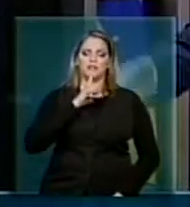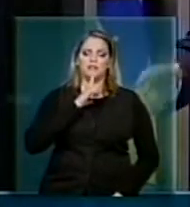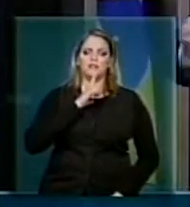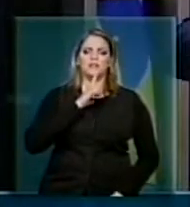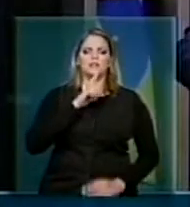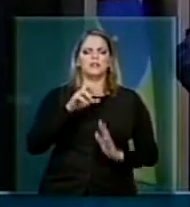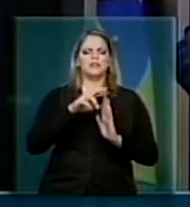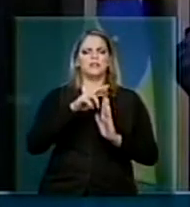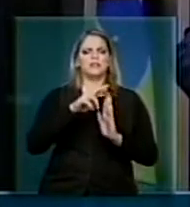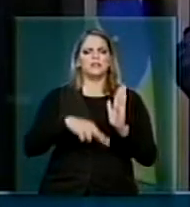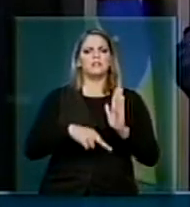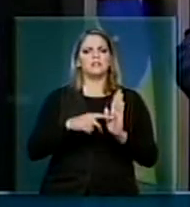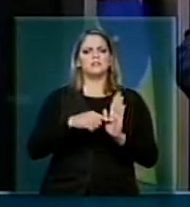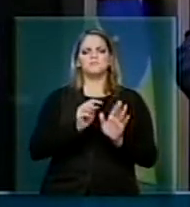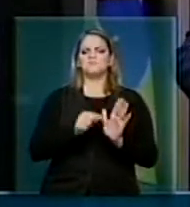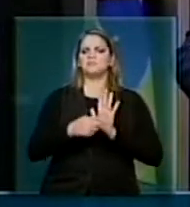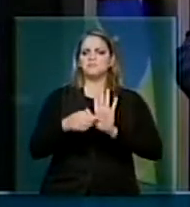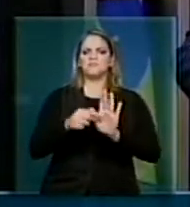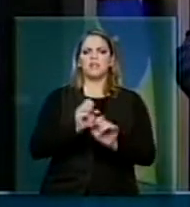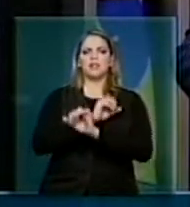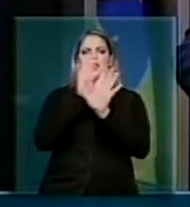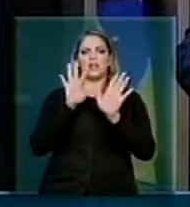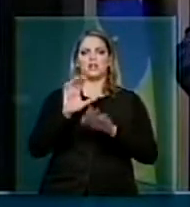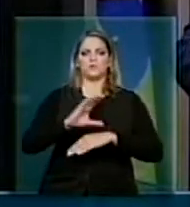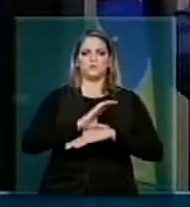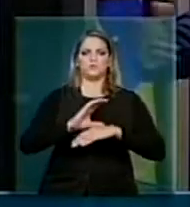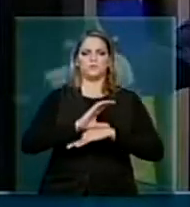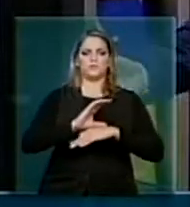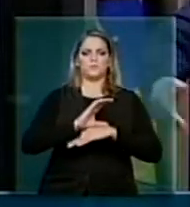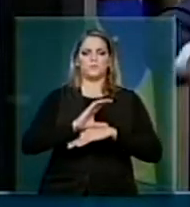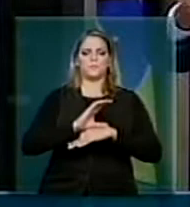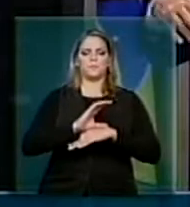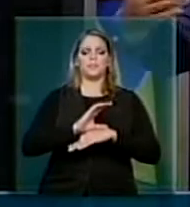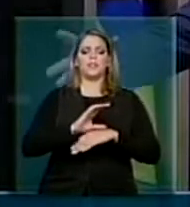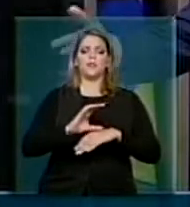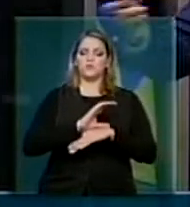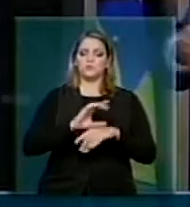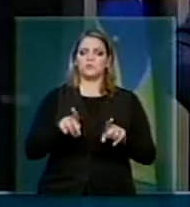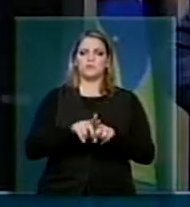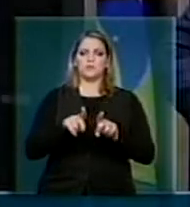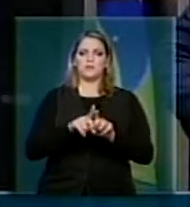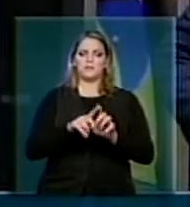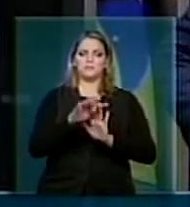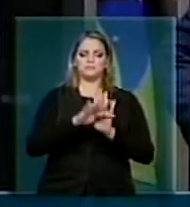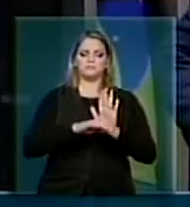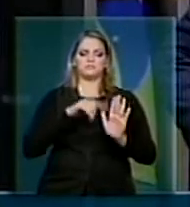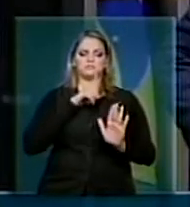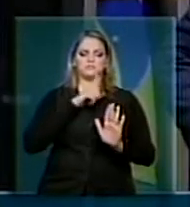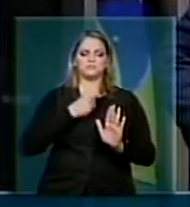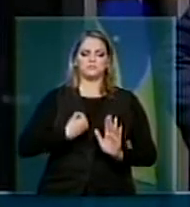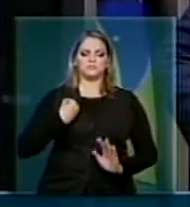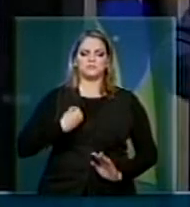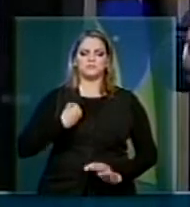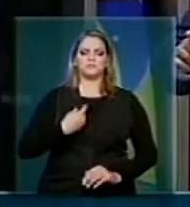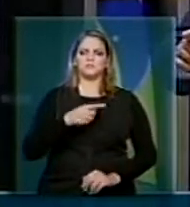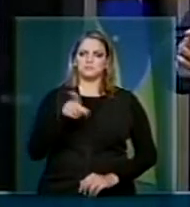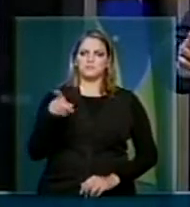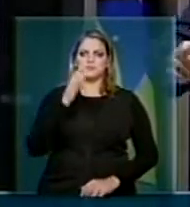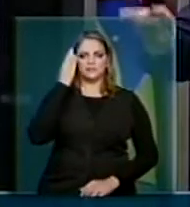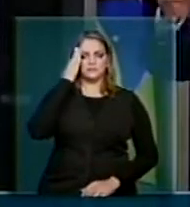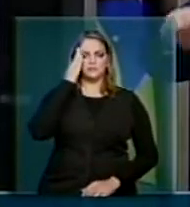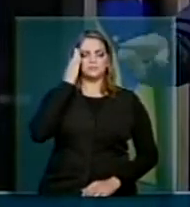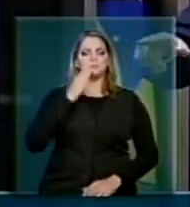expressa na Constituição. E a Constituição também diz, Jorge, você sabe disso, que